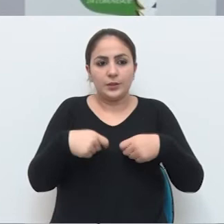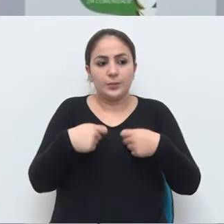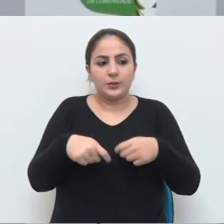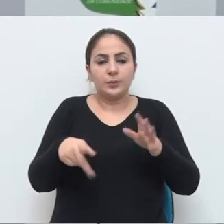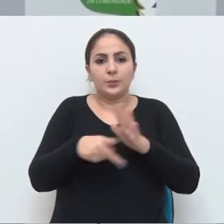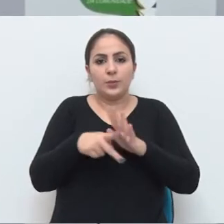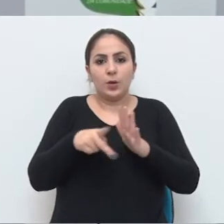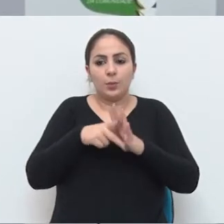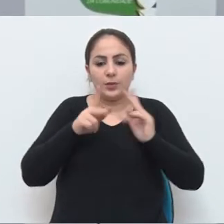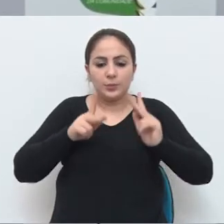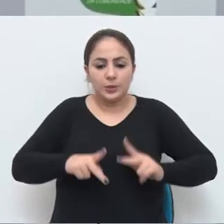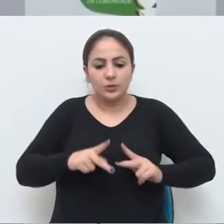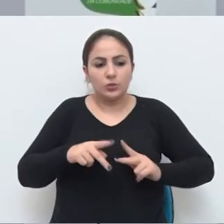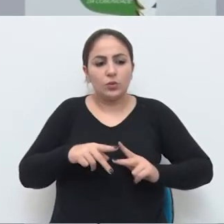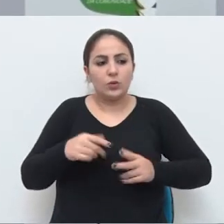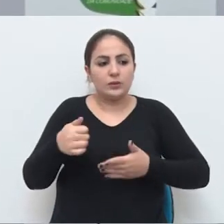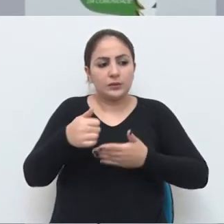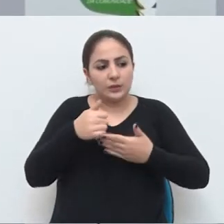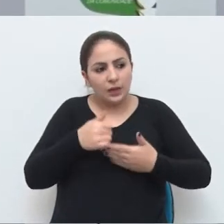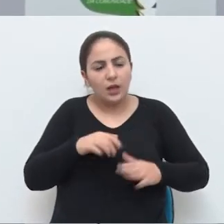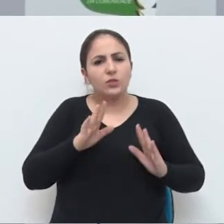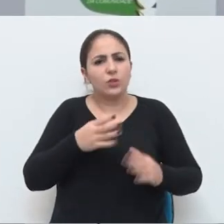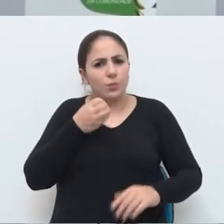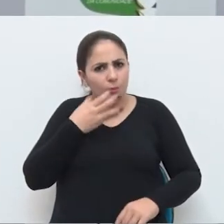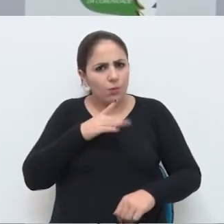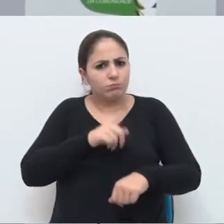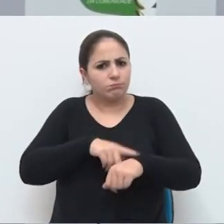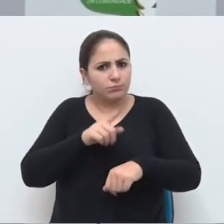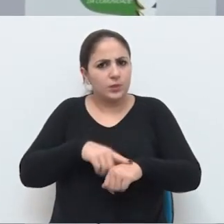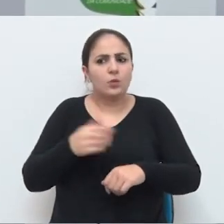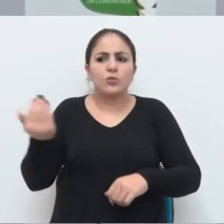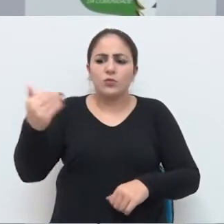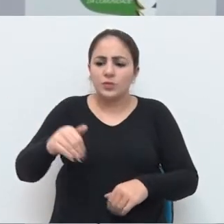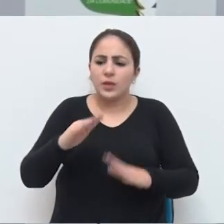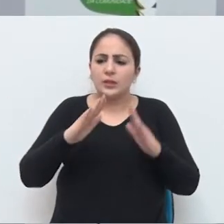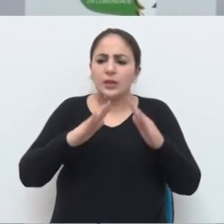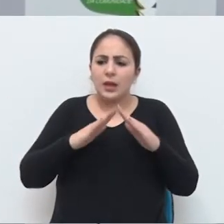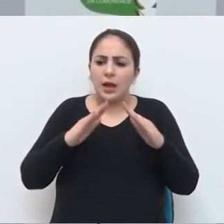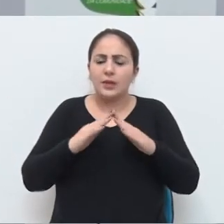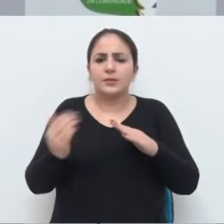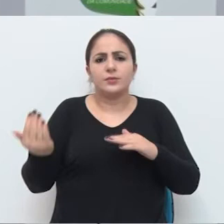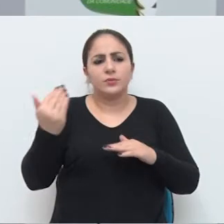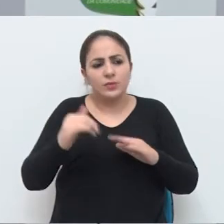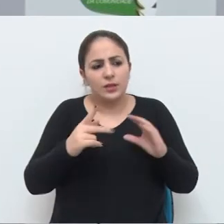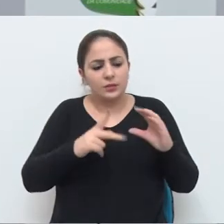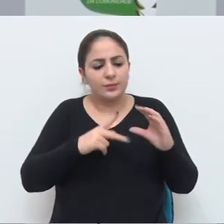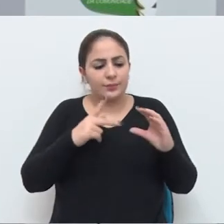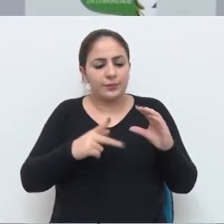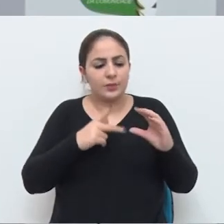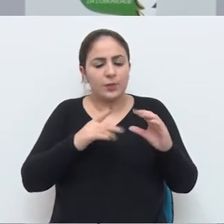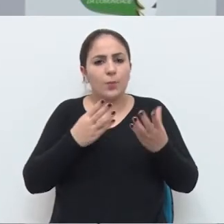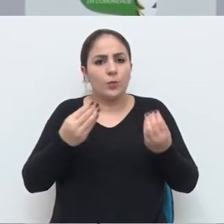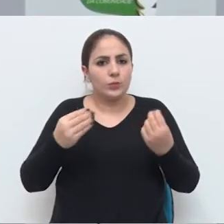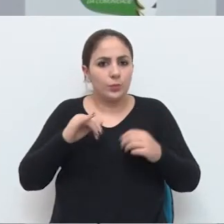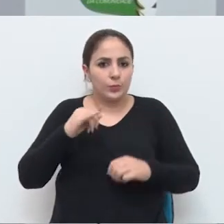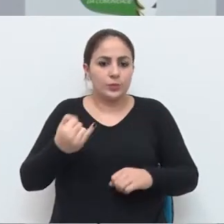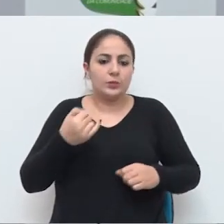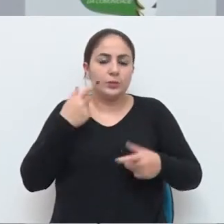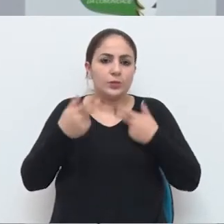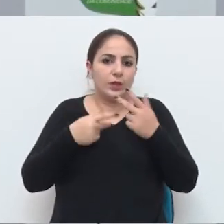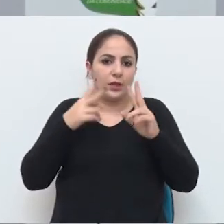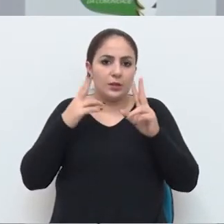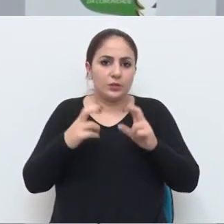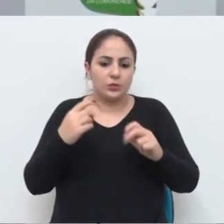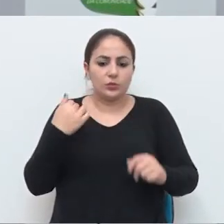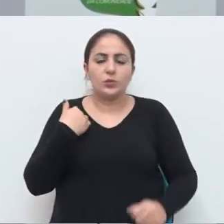demanda que os agentes nos traziam, já de um bom tempo, já vieram na casa e na Câmara em muitas oportunidades para